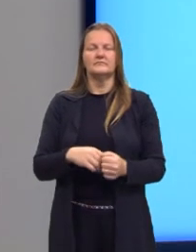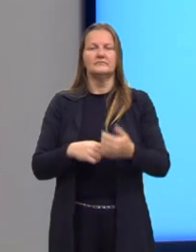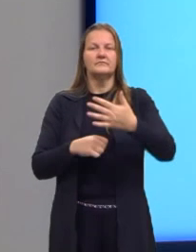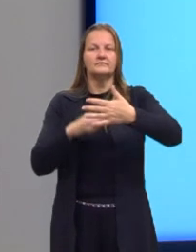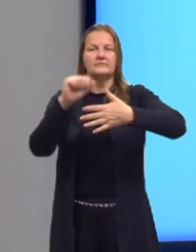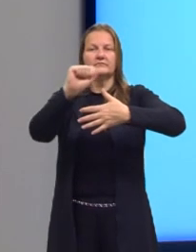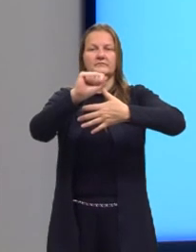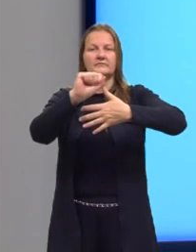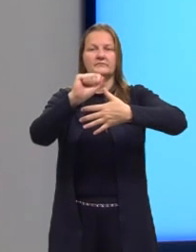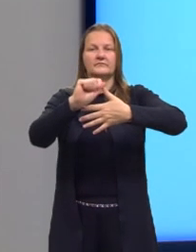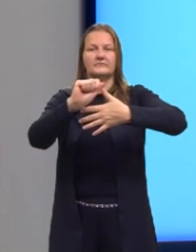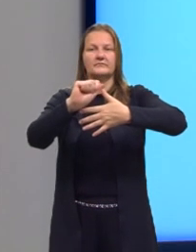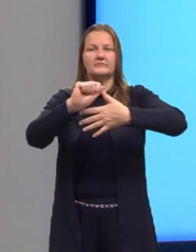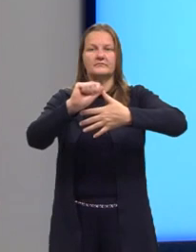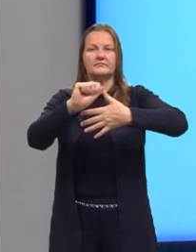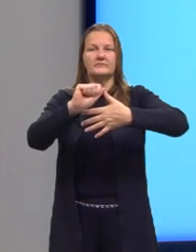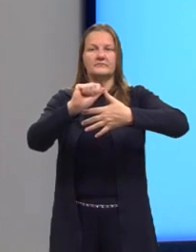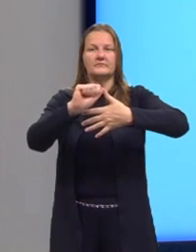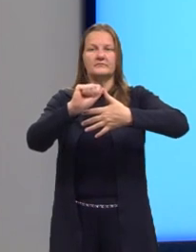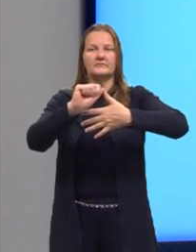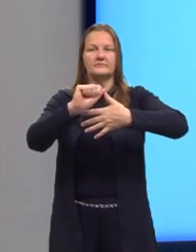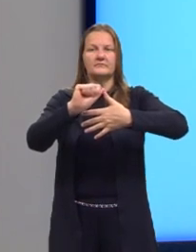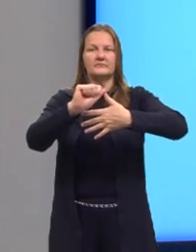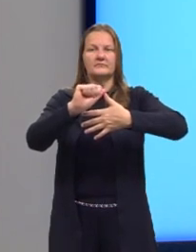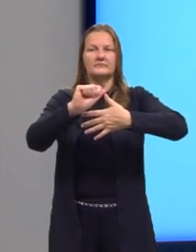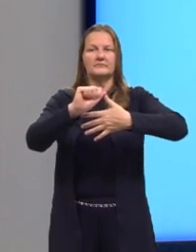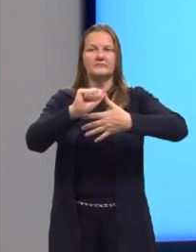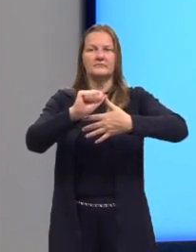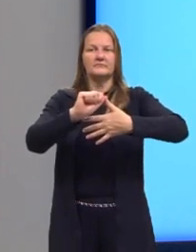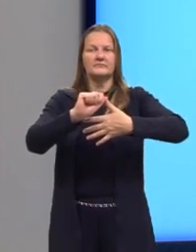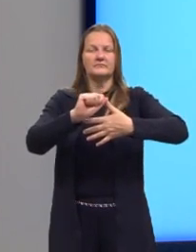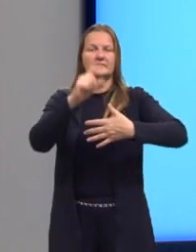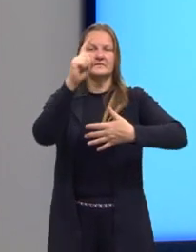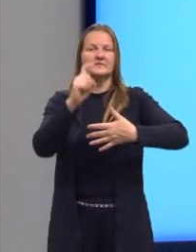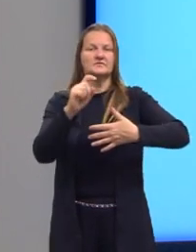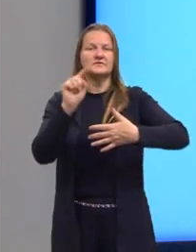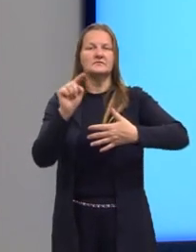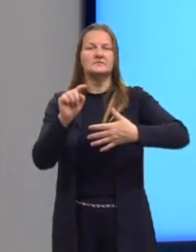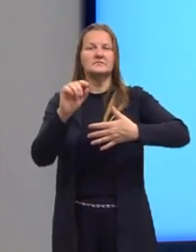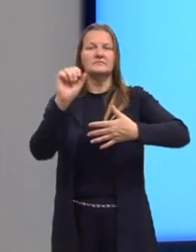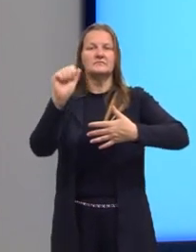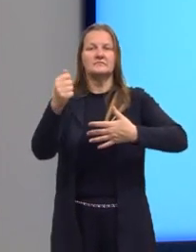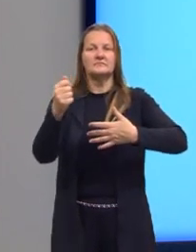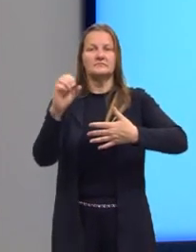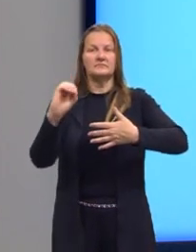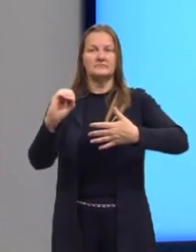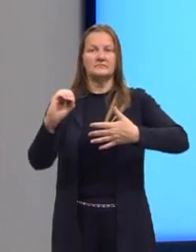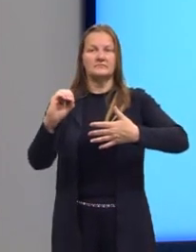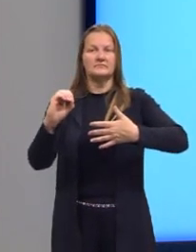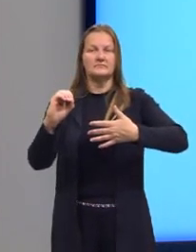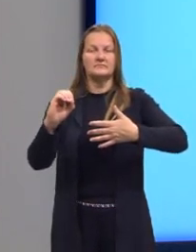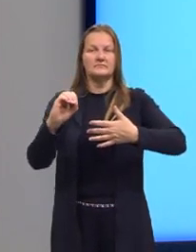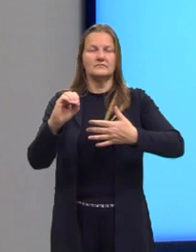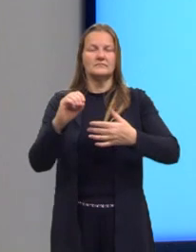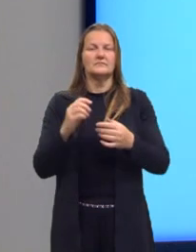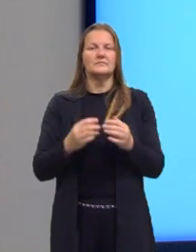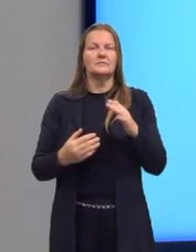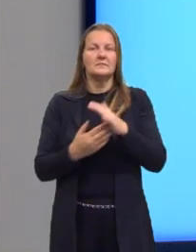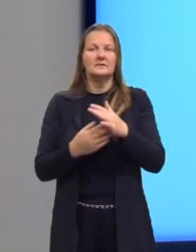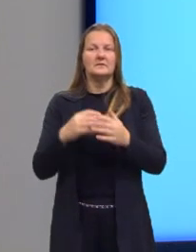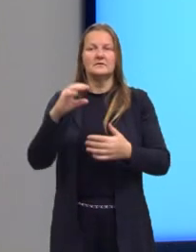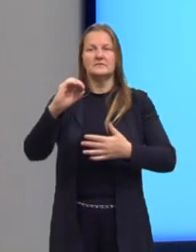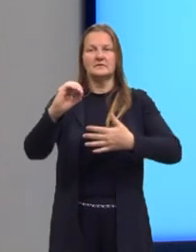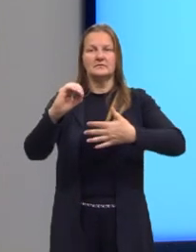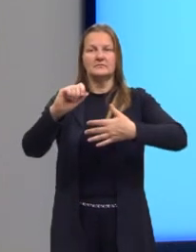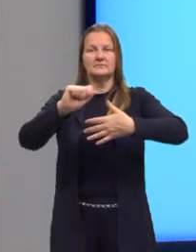marcamos a alternativa correta. O valor de X, então, para que a velocidade seja máxima,